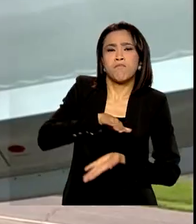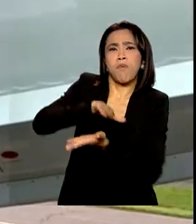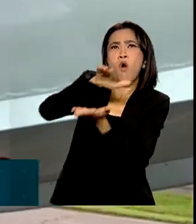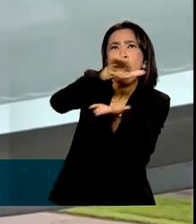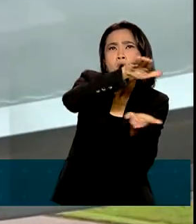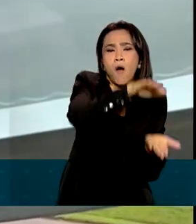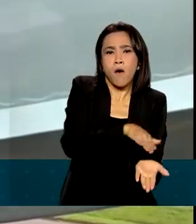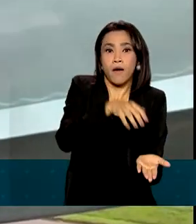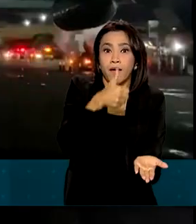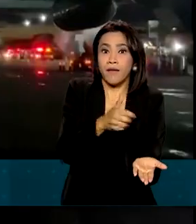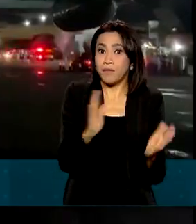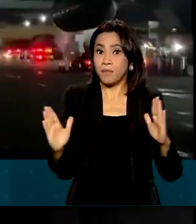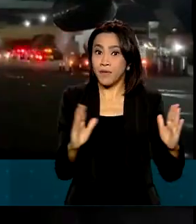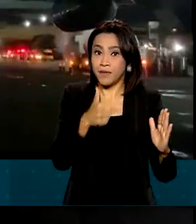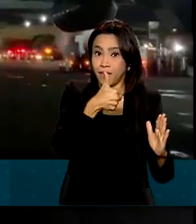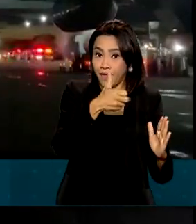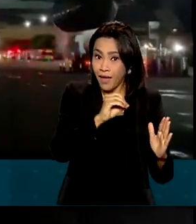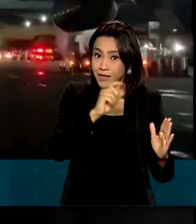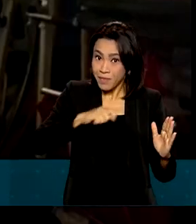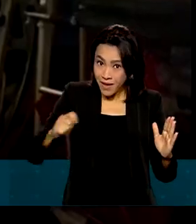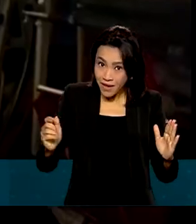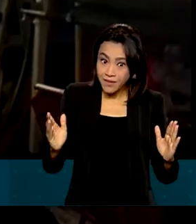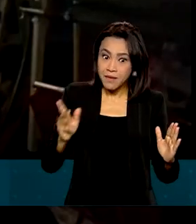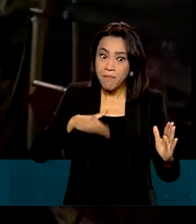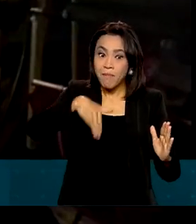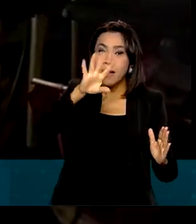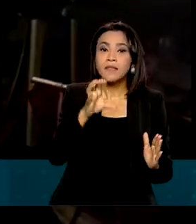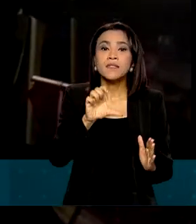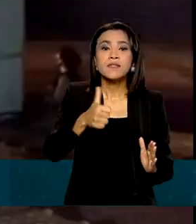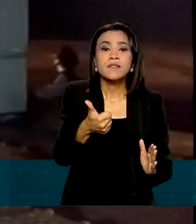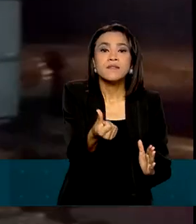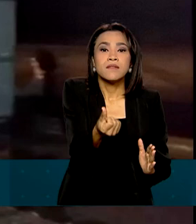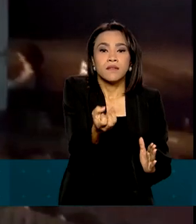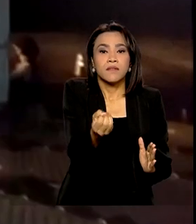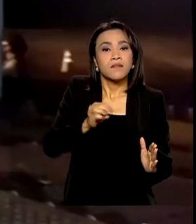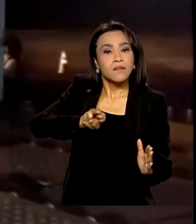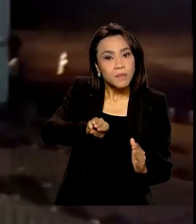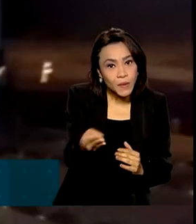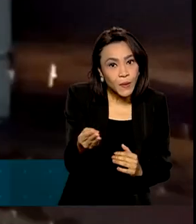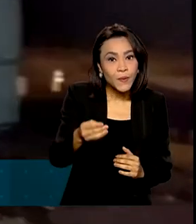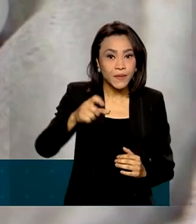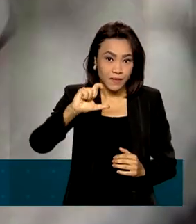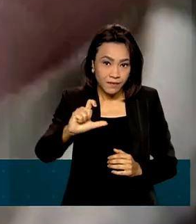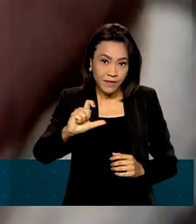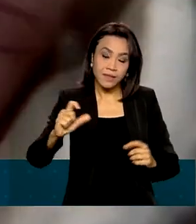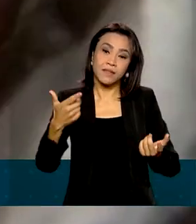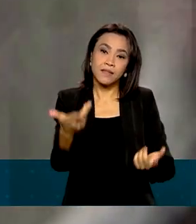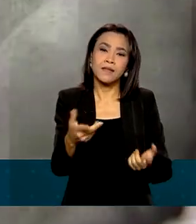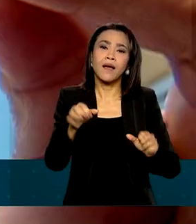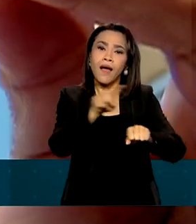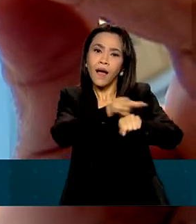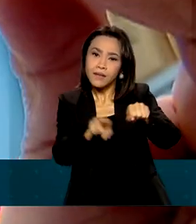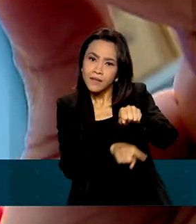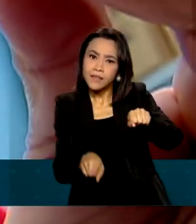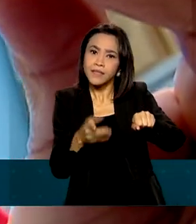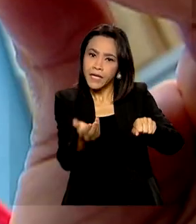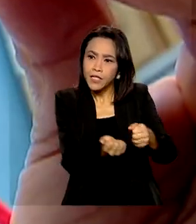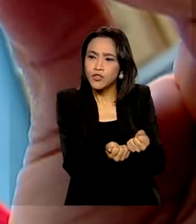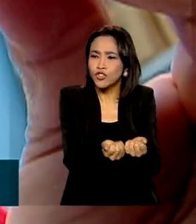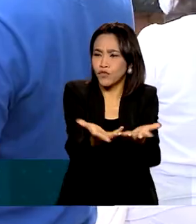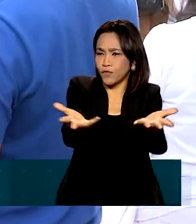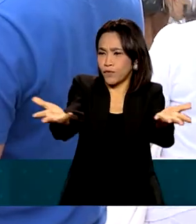de 10 meses, mais de 160 milhões de doses da vacina AstraZeneca. Um trabalho que permitiu